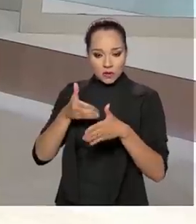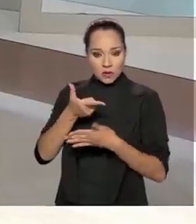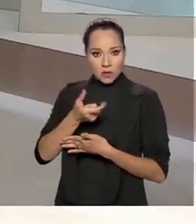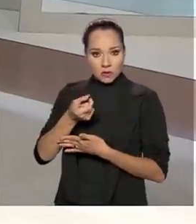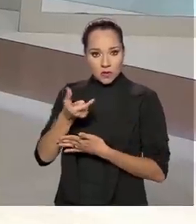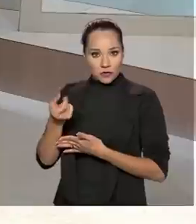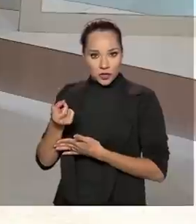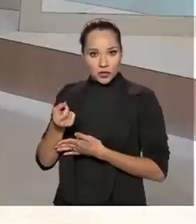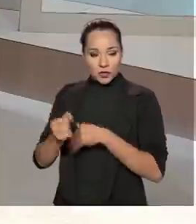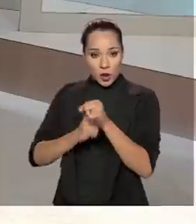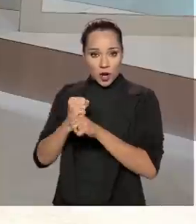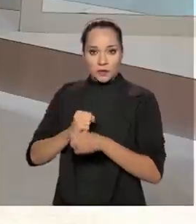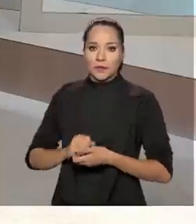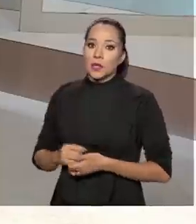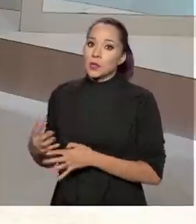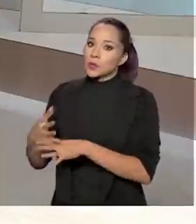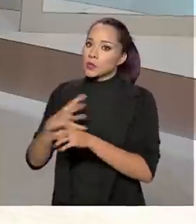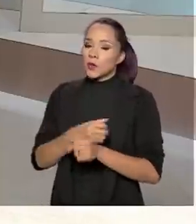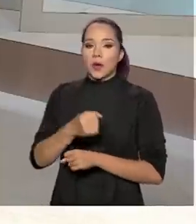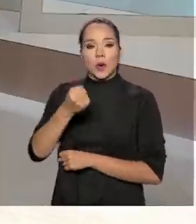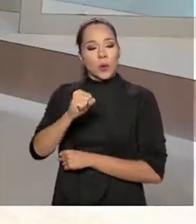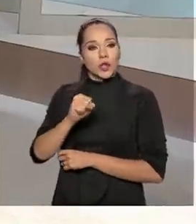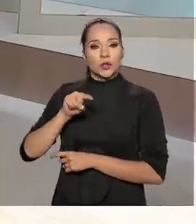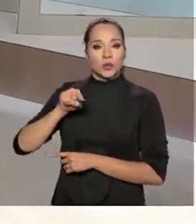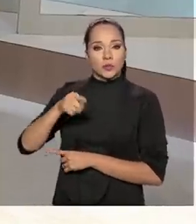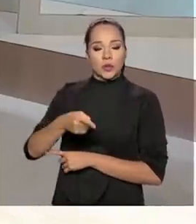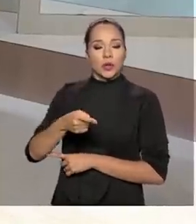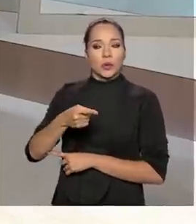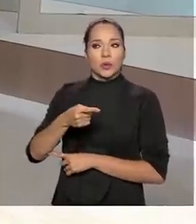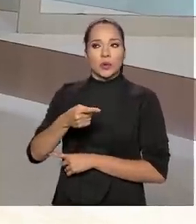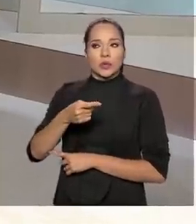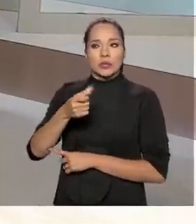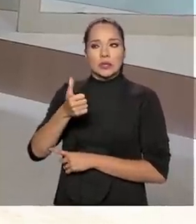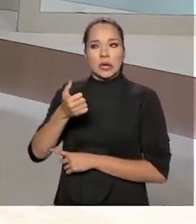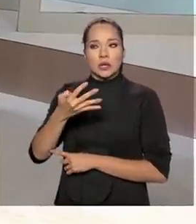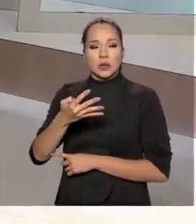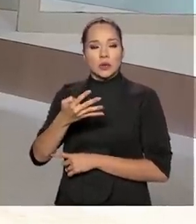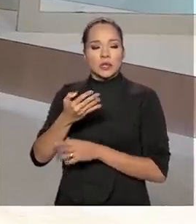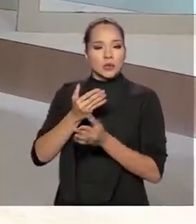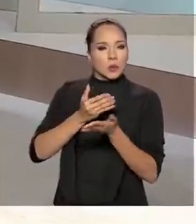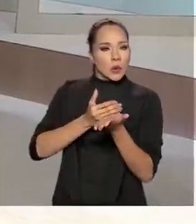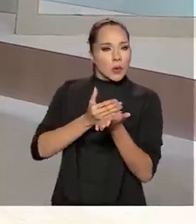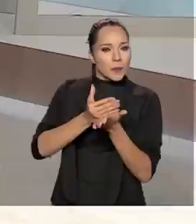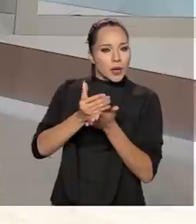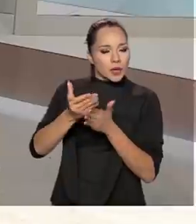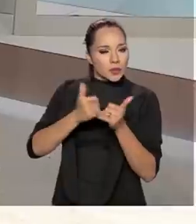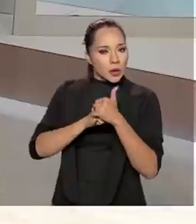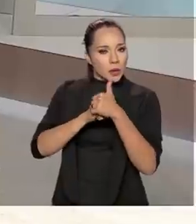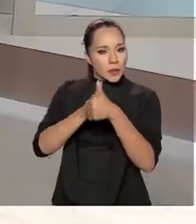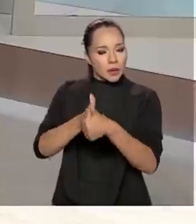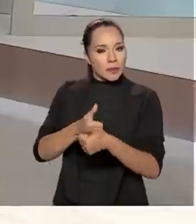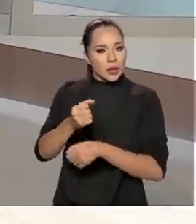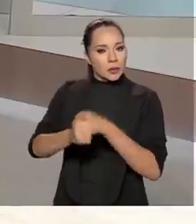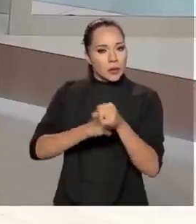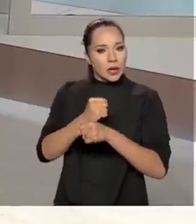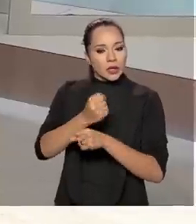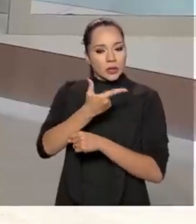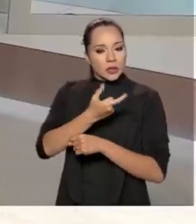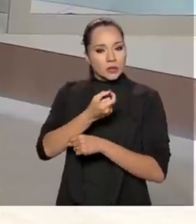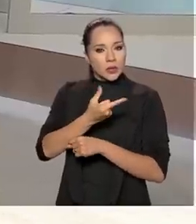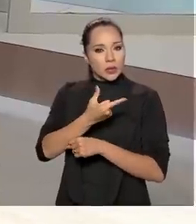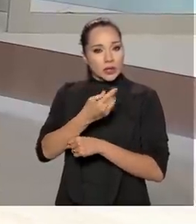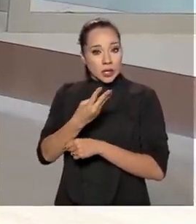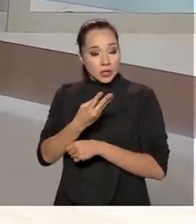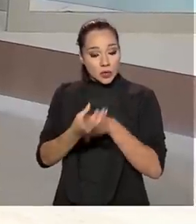Nós já somamos aí 8.414 desde o início do acompanhamento, em 2003, quando a CGU foi